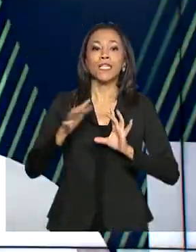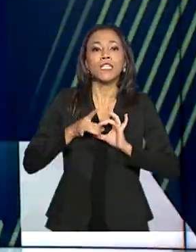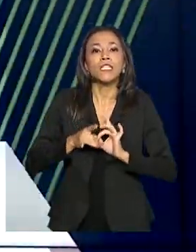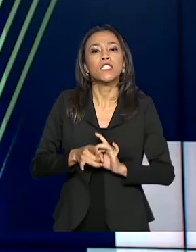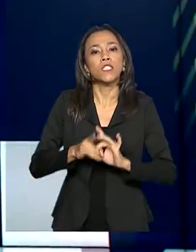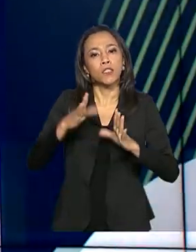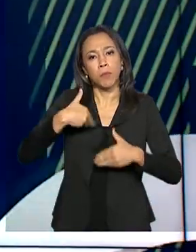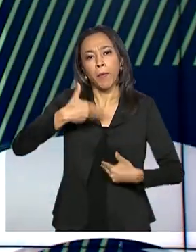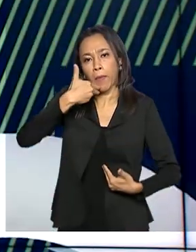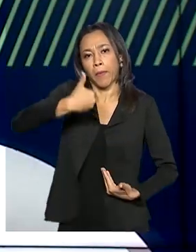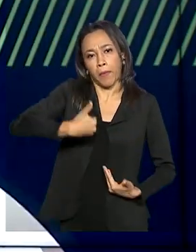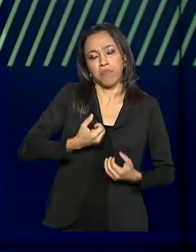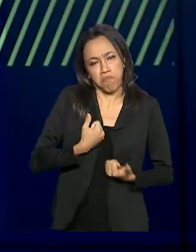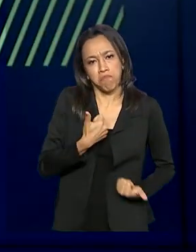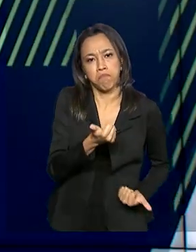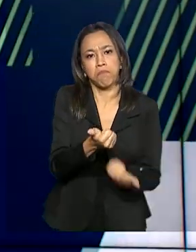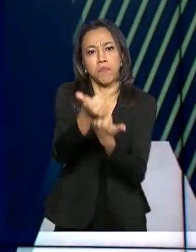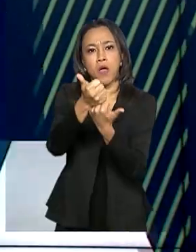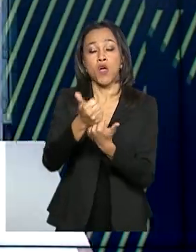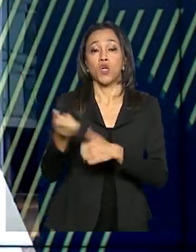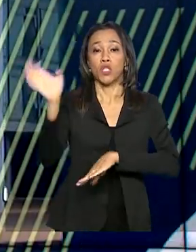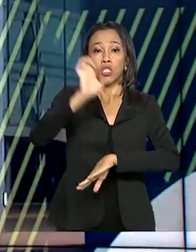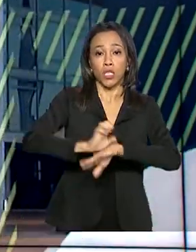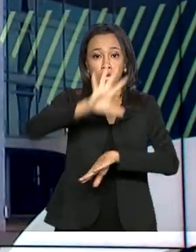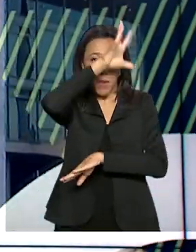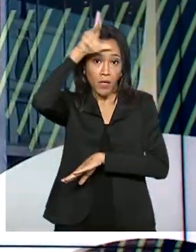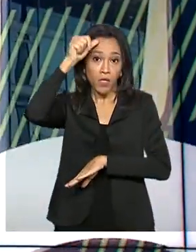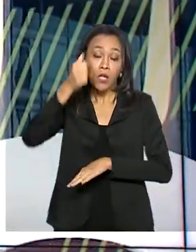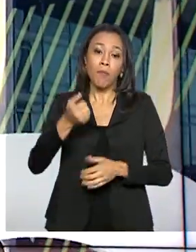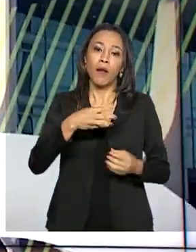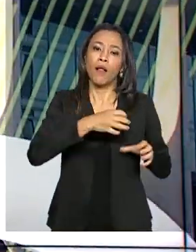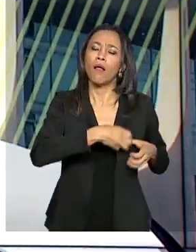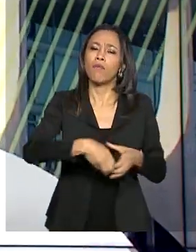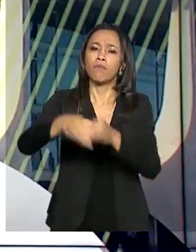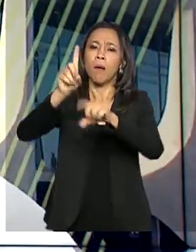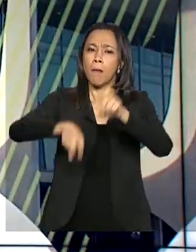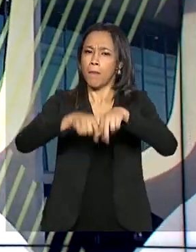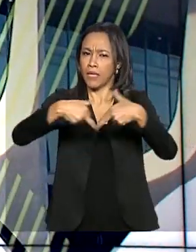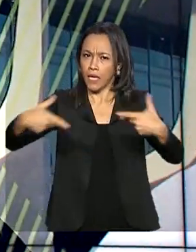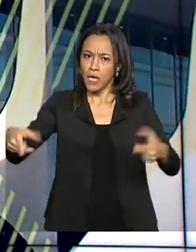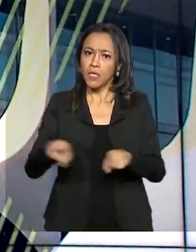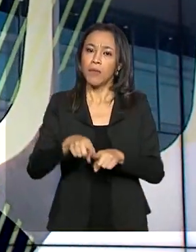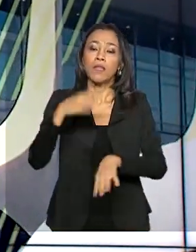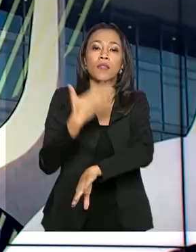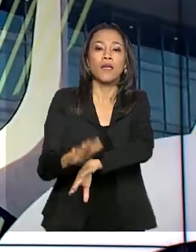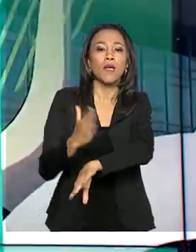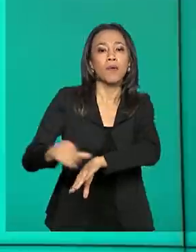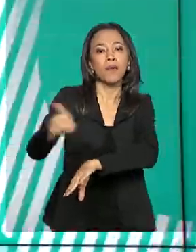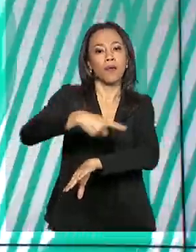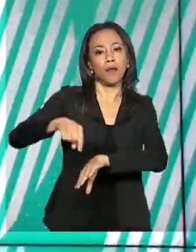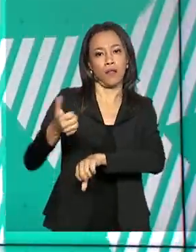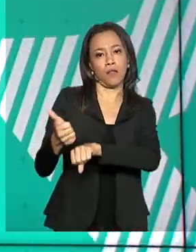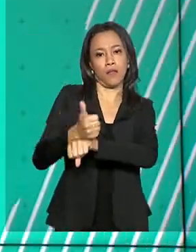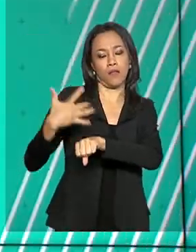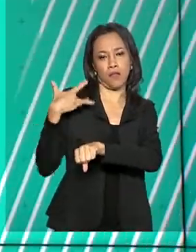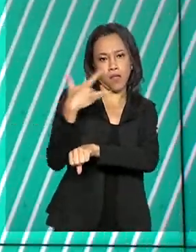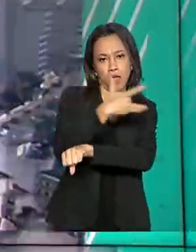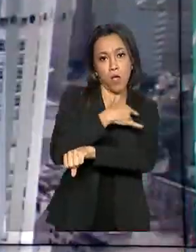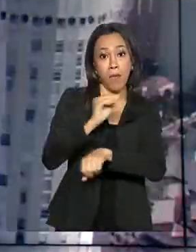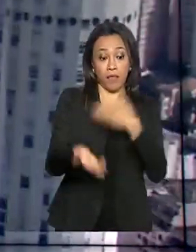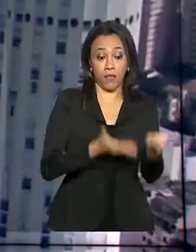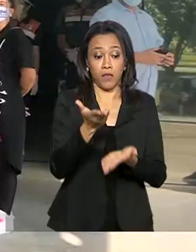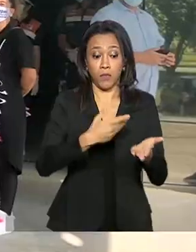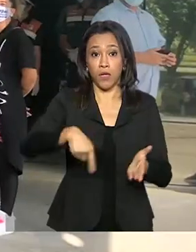Estado do Amazonas para auxiliar no envio de insumos e capacitação de profissionais de saúde para atendimento à população